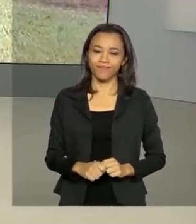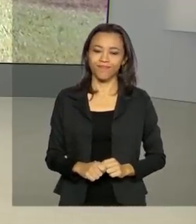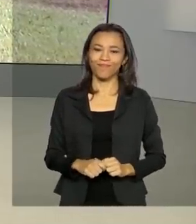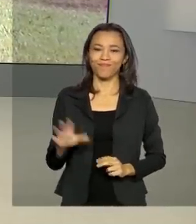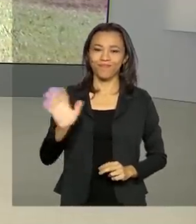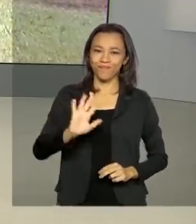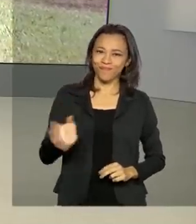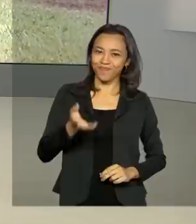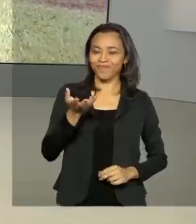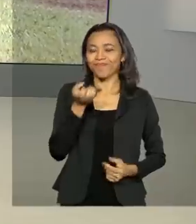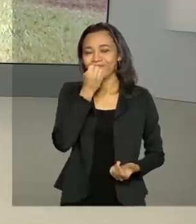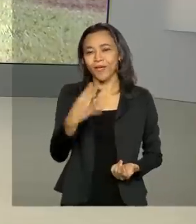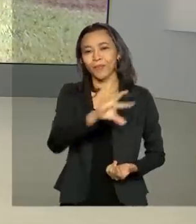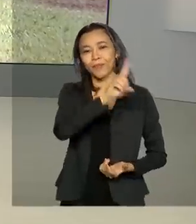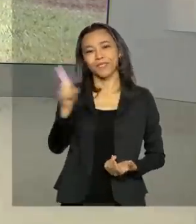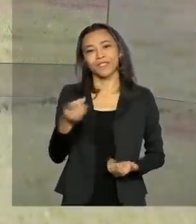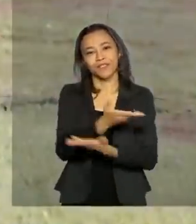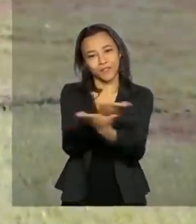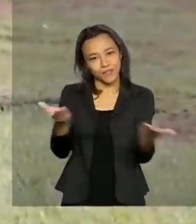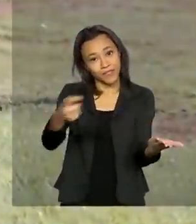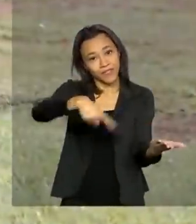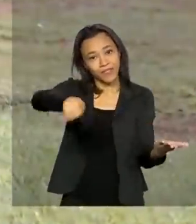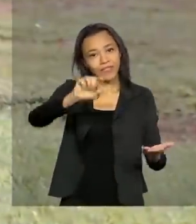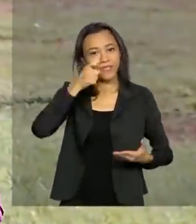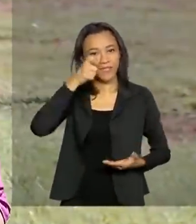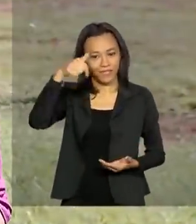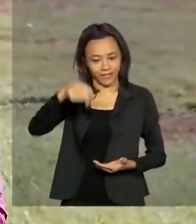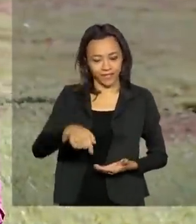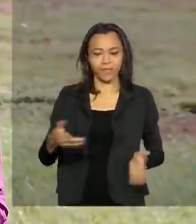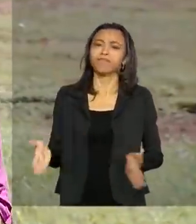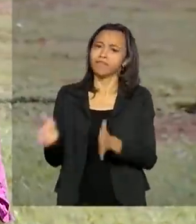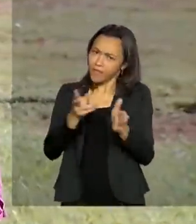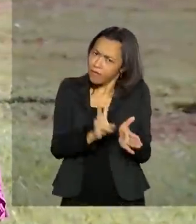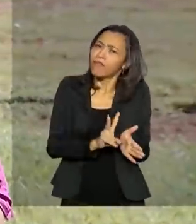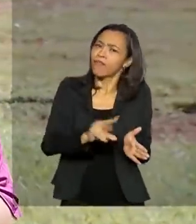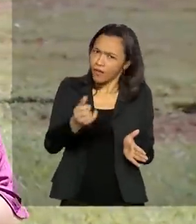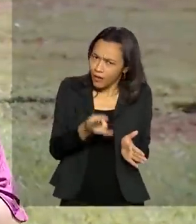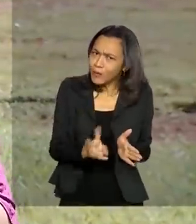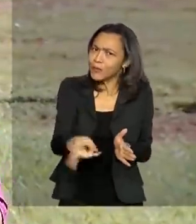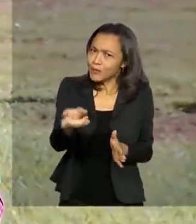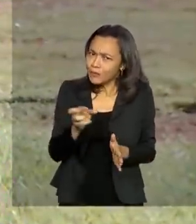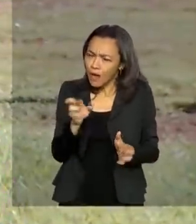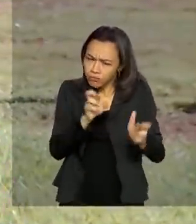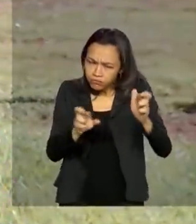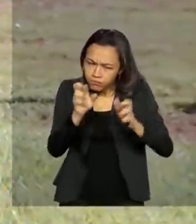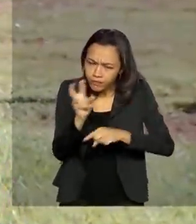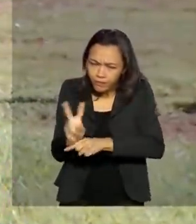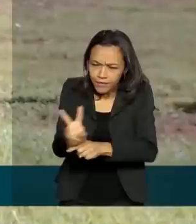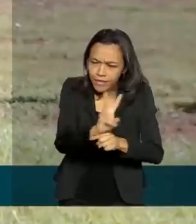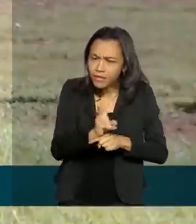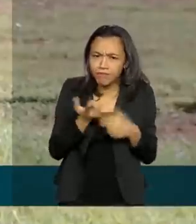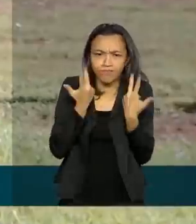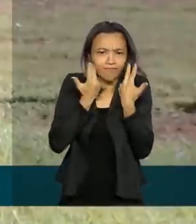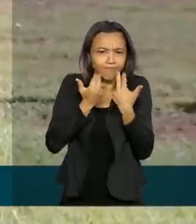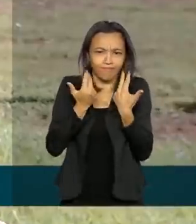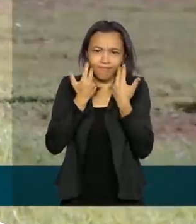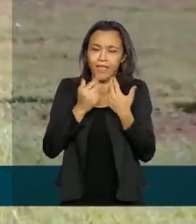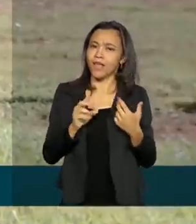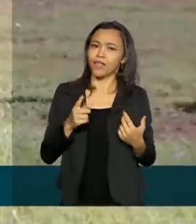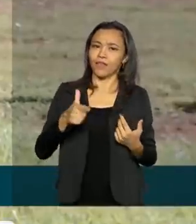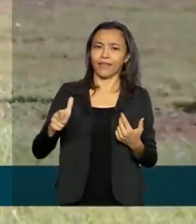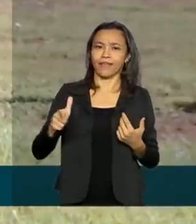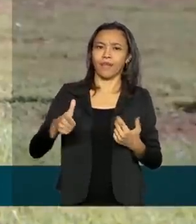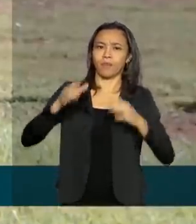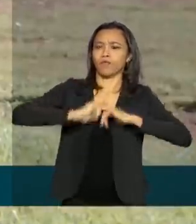Olá, Carla, bom dia. Bom dia a todos que nos acompanham aqui na TV Brasil. Olha, vai continuar a fiscalização, mas dentro da rotina normal. Não vai ter aquela